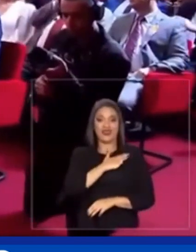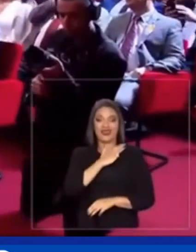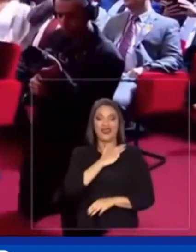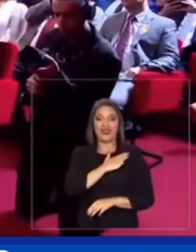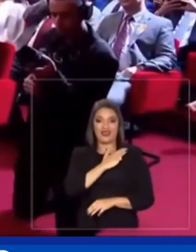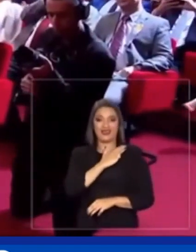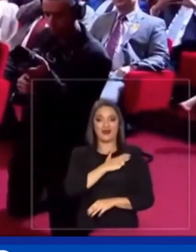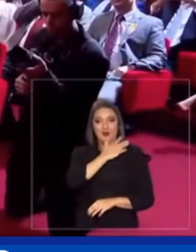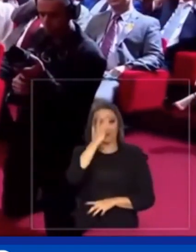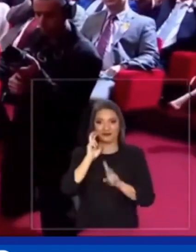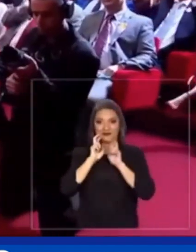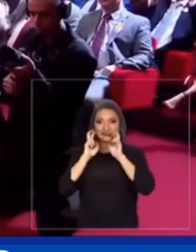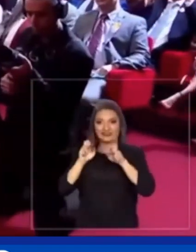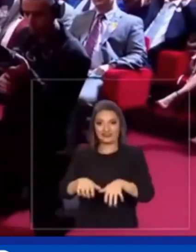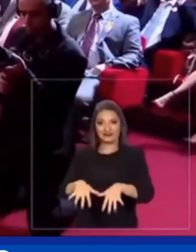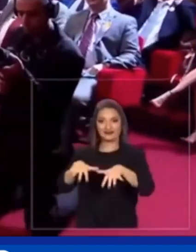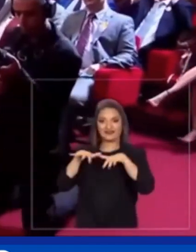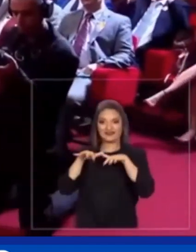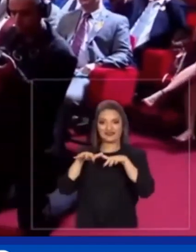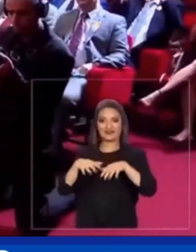Eu quero...